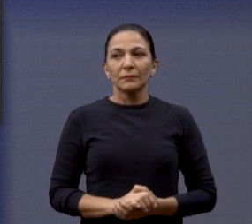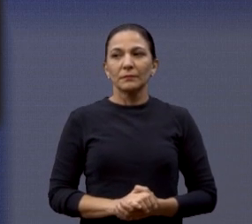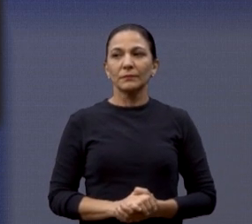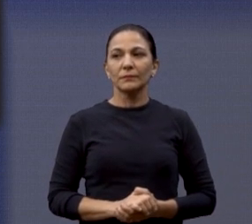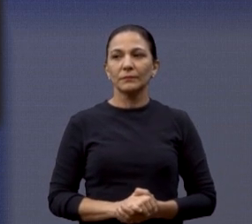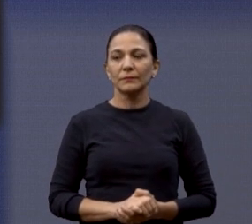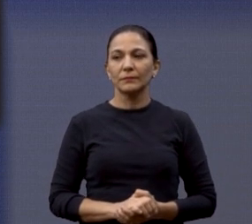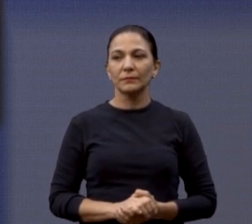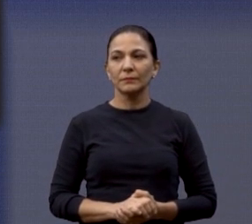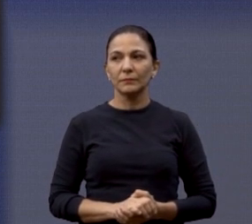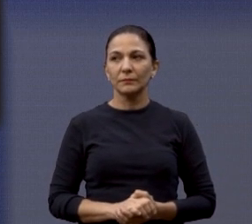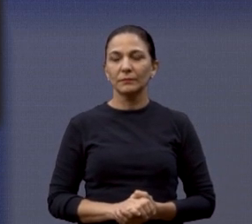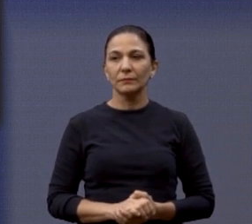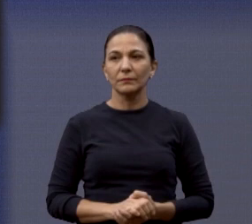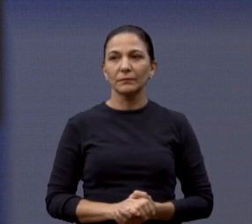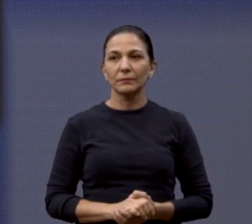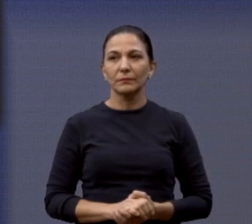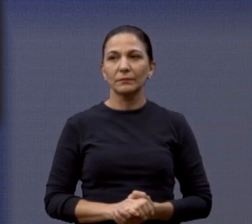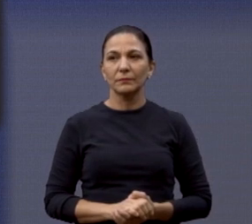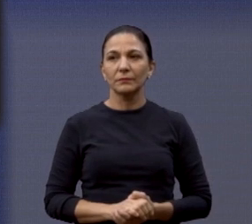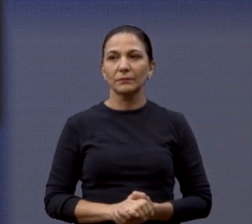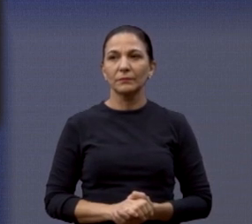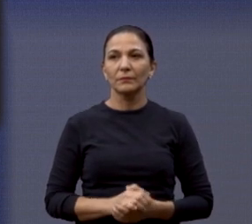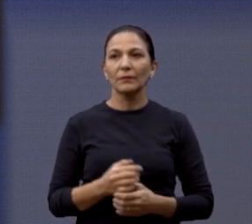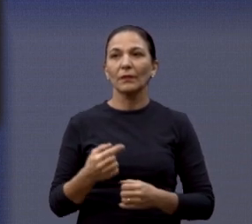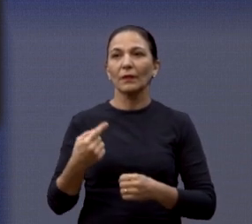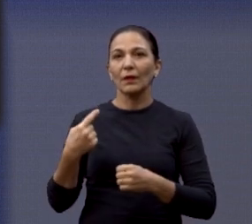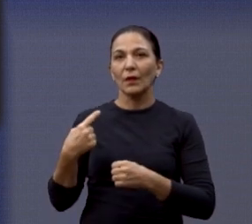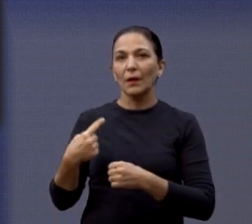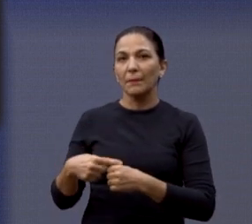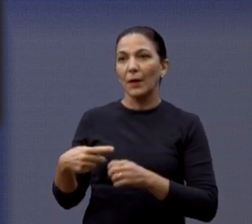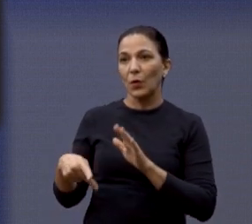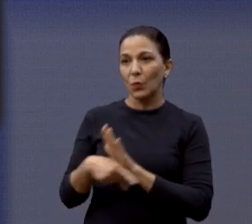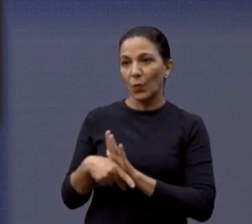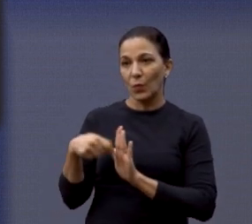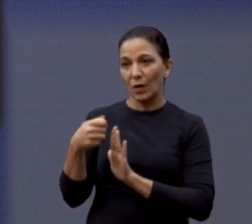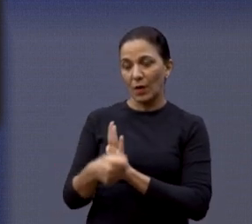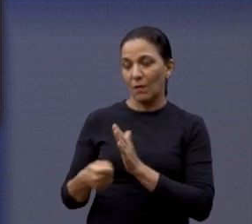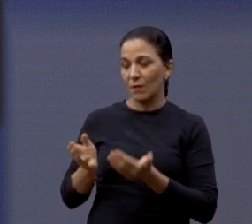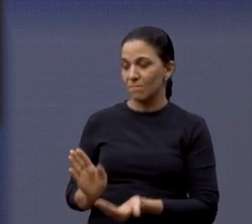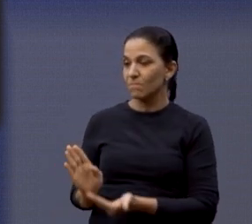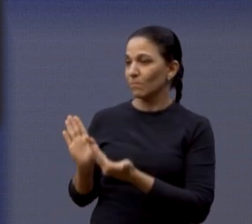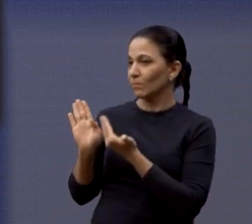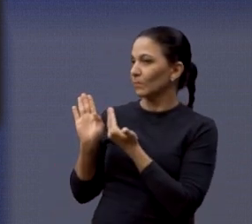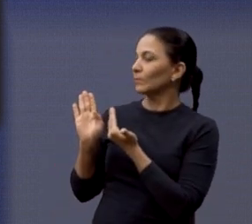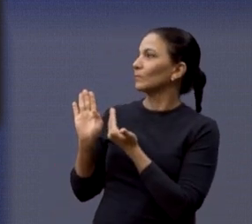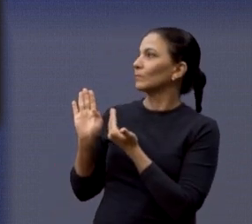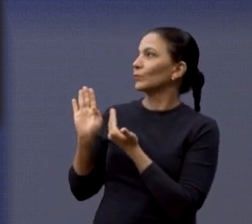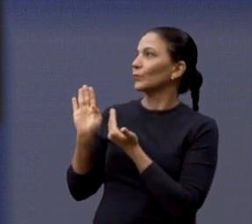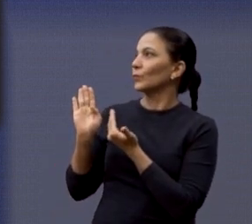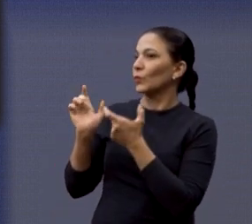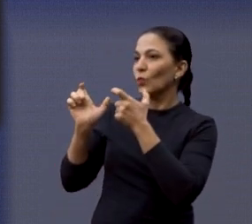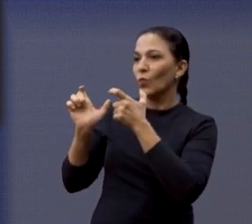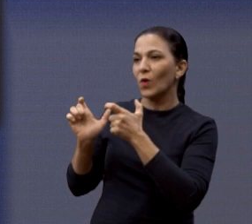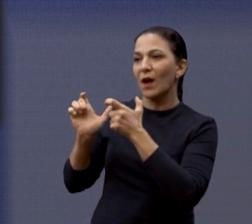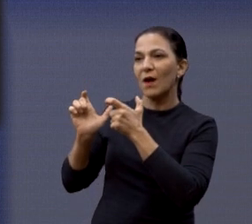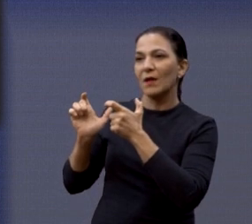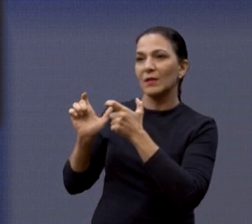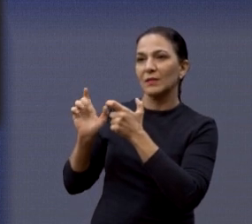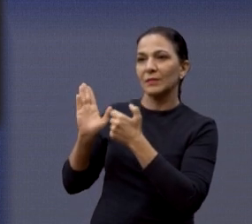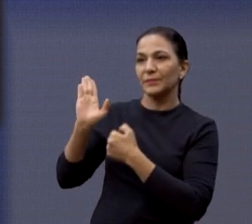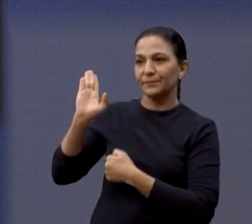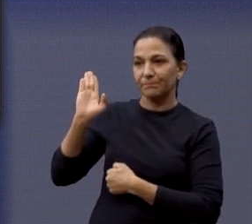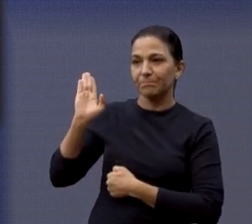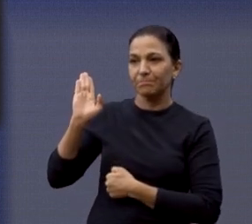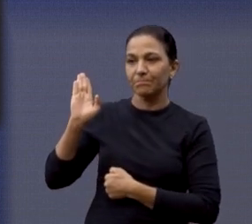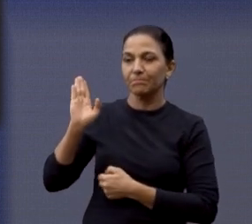Esse aí é na Vazfilha, com a Rubens Alves Oliveira, lá no Biagione.